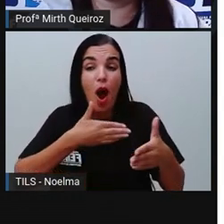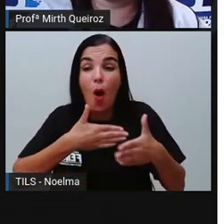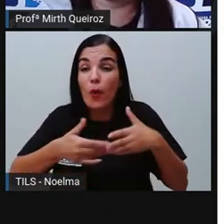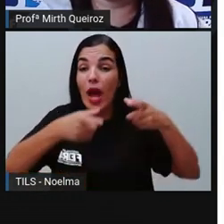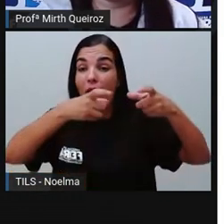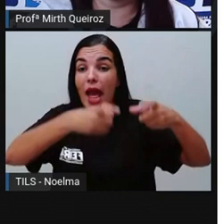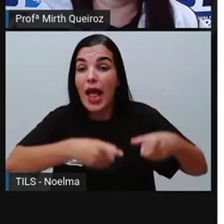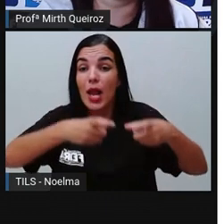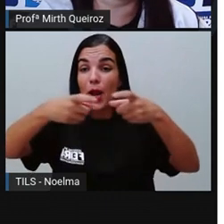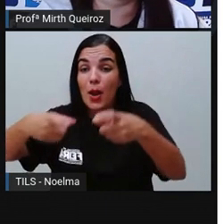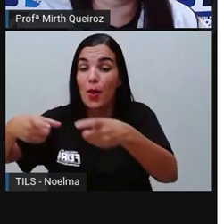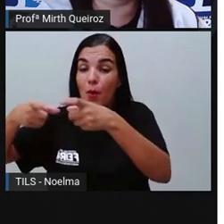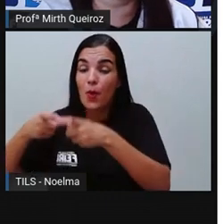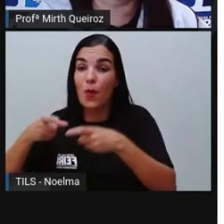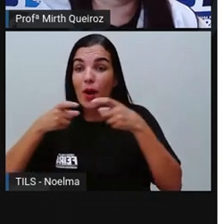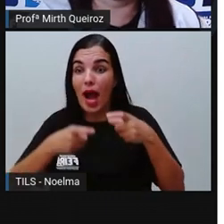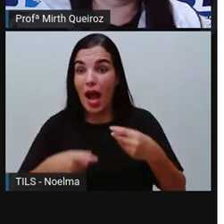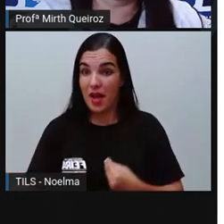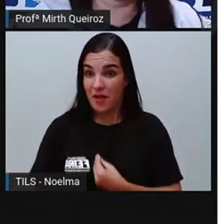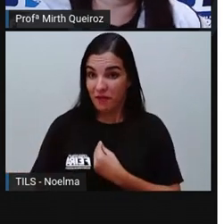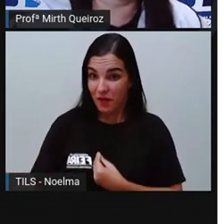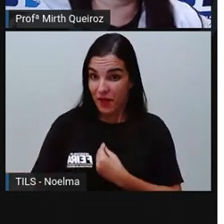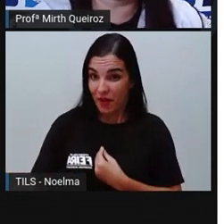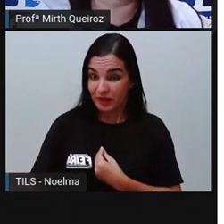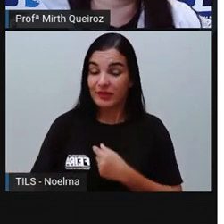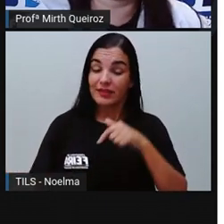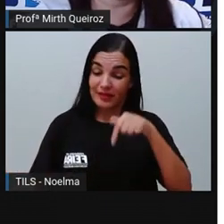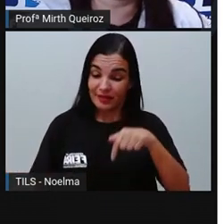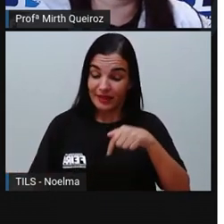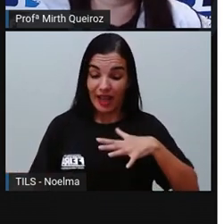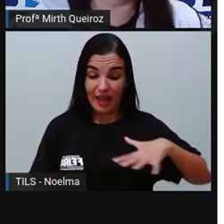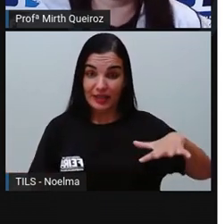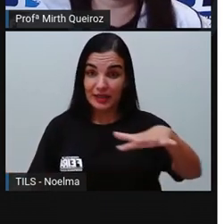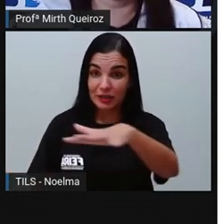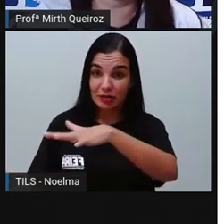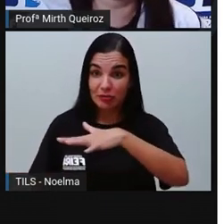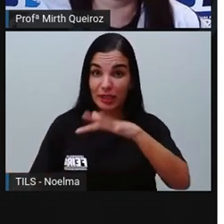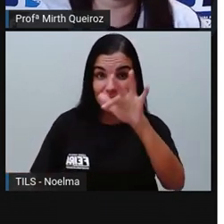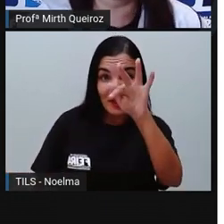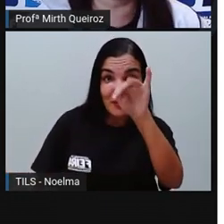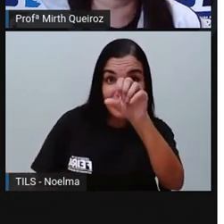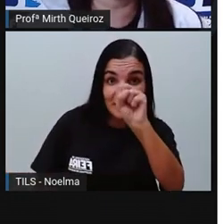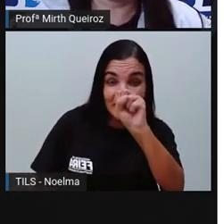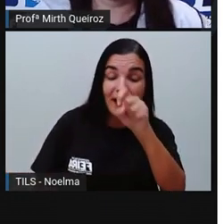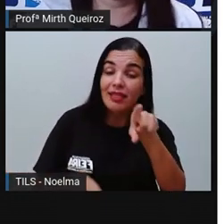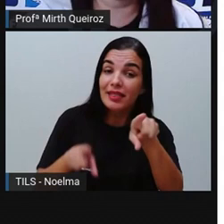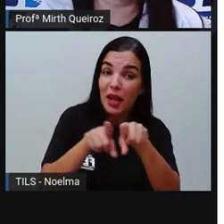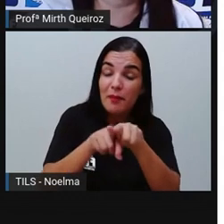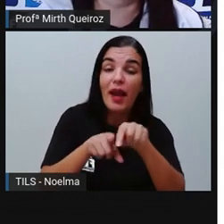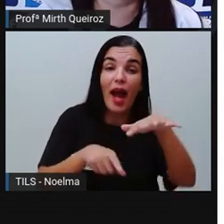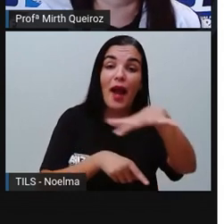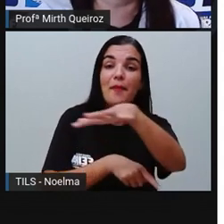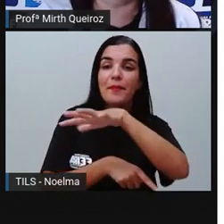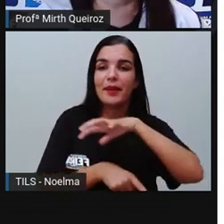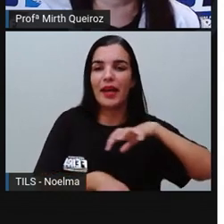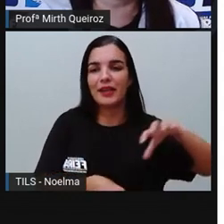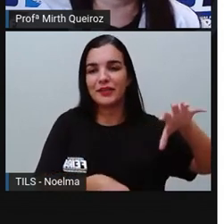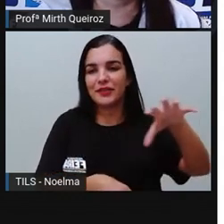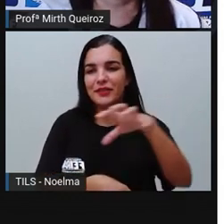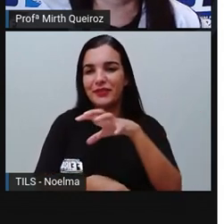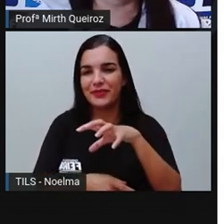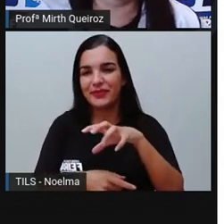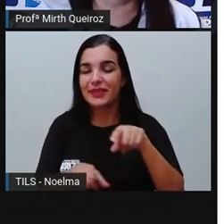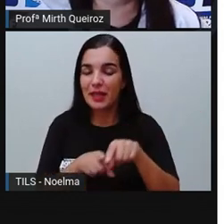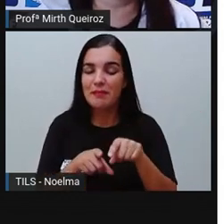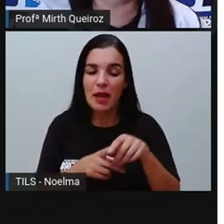gente viva é meio ambiente. Aqui, esse espaço, Feira de Santana, é um ambiente. E a gente vai chamar de meio ambiente também.